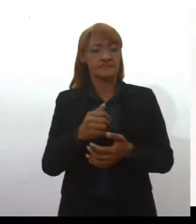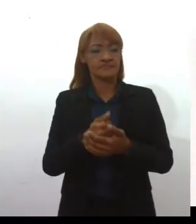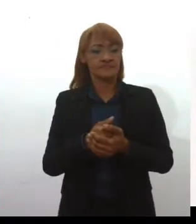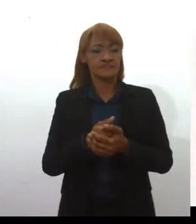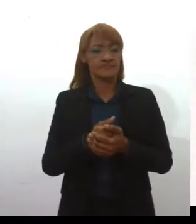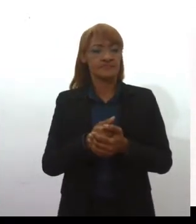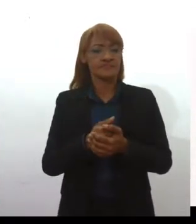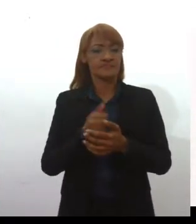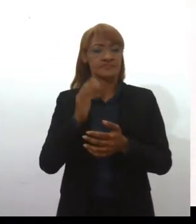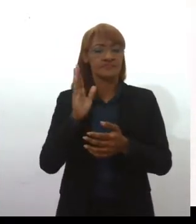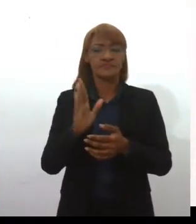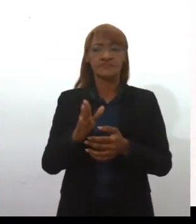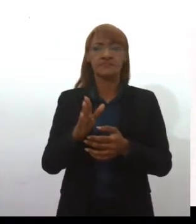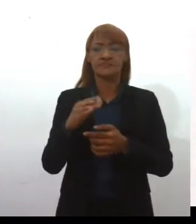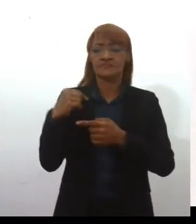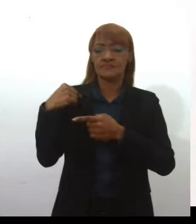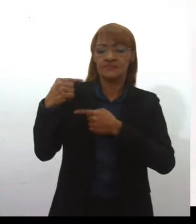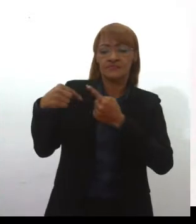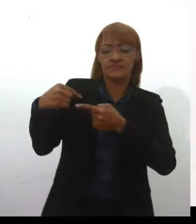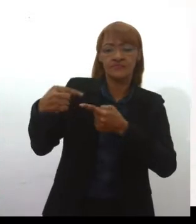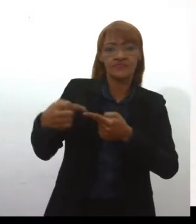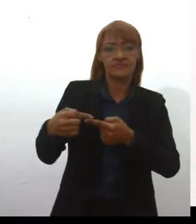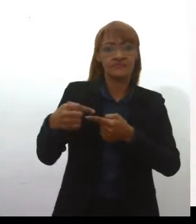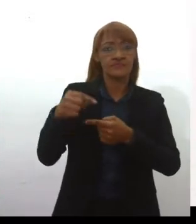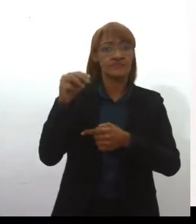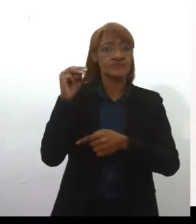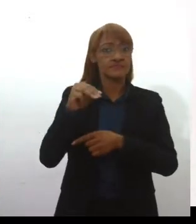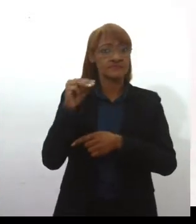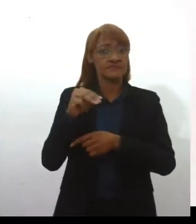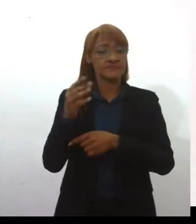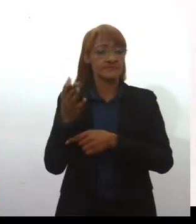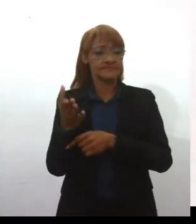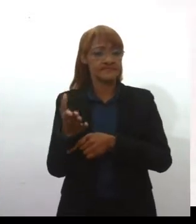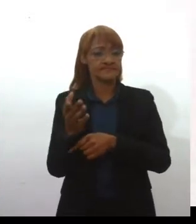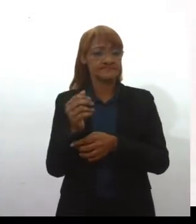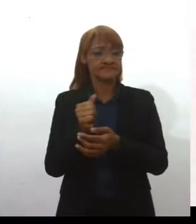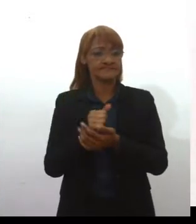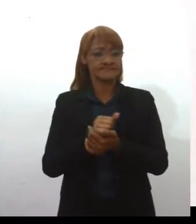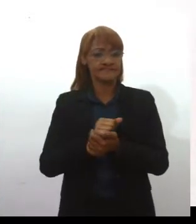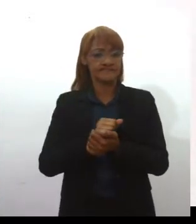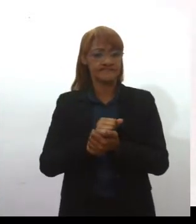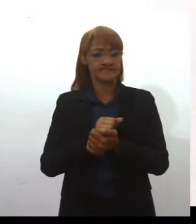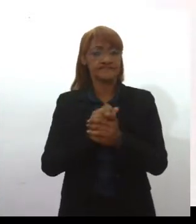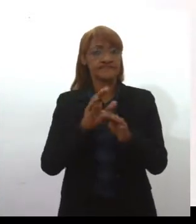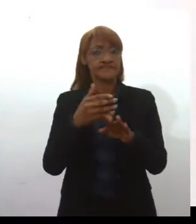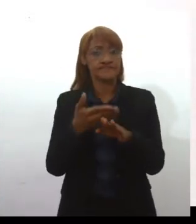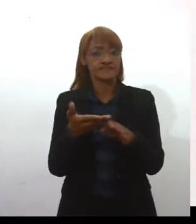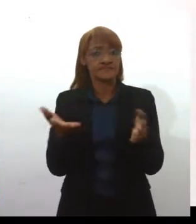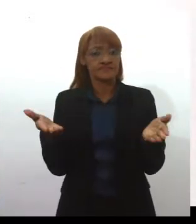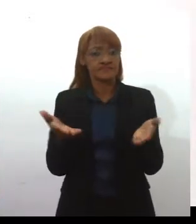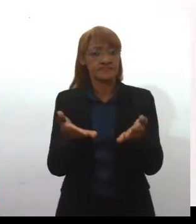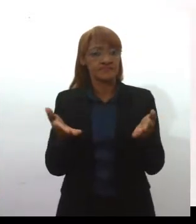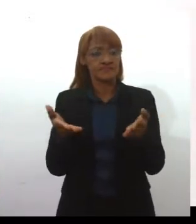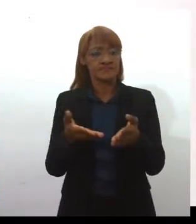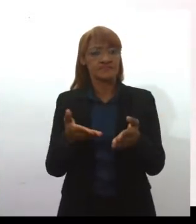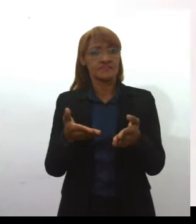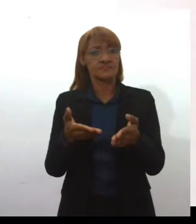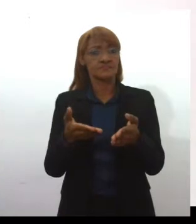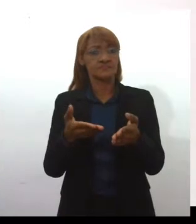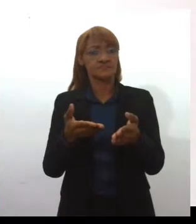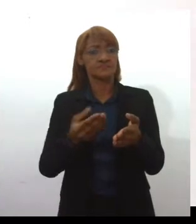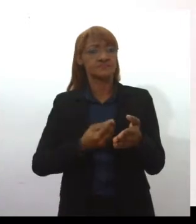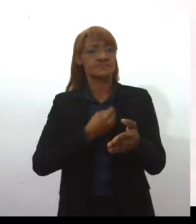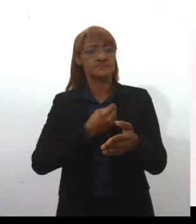da geração da minha mãe anterior a ela. E, desde então, Antonieta está no meu percurso. Também sou